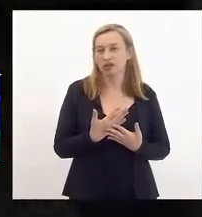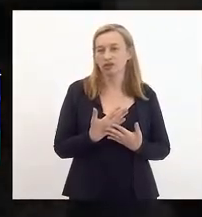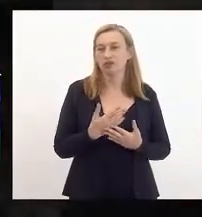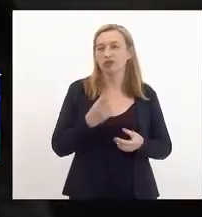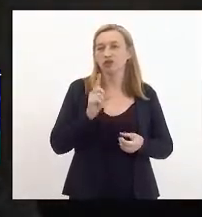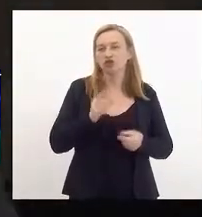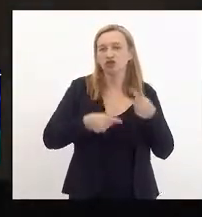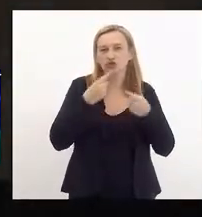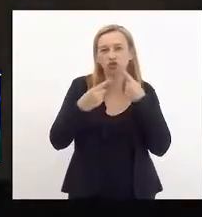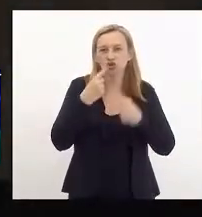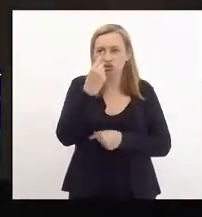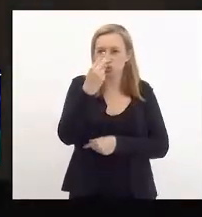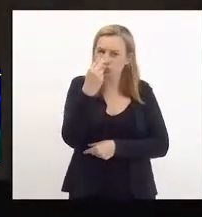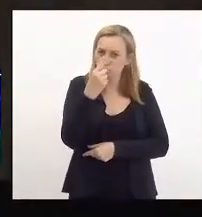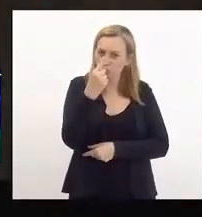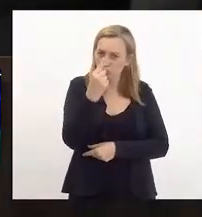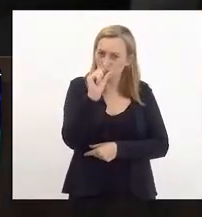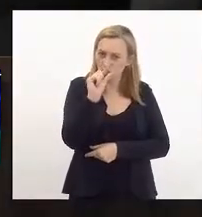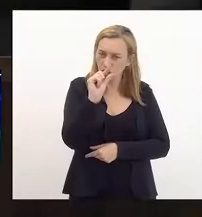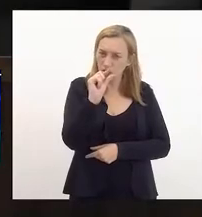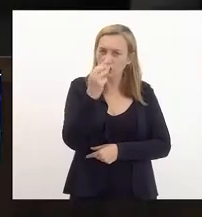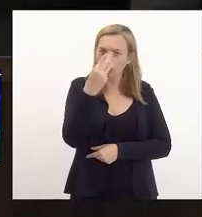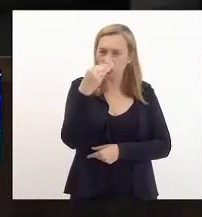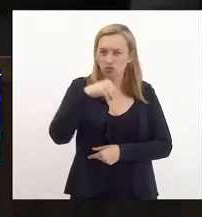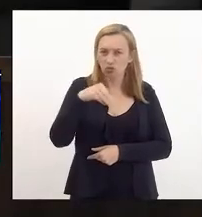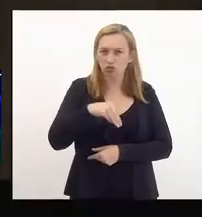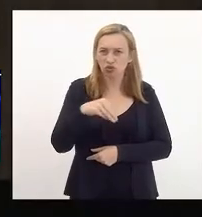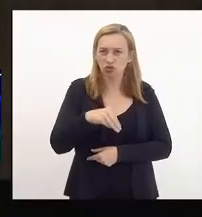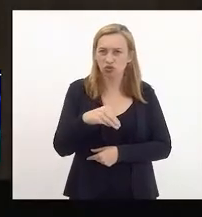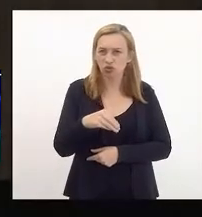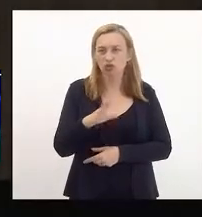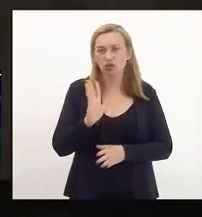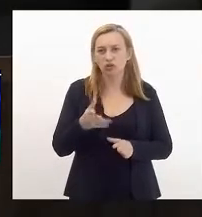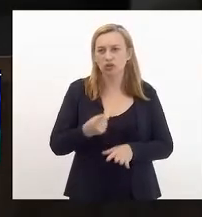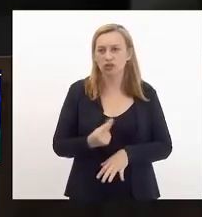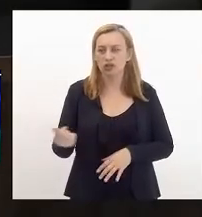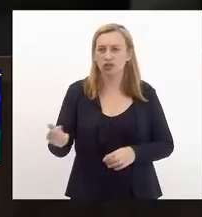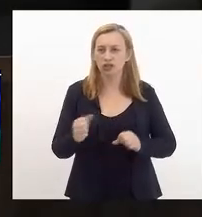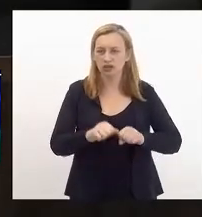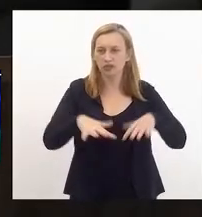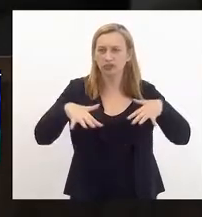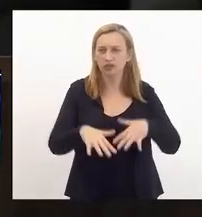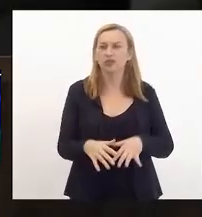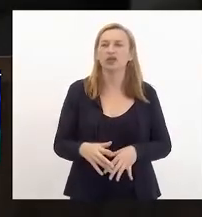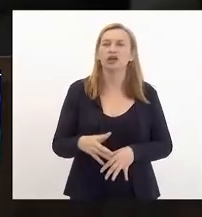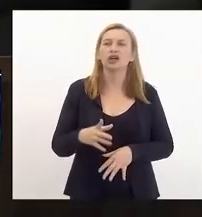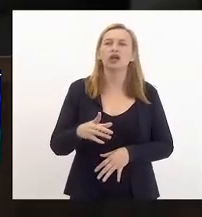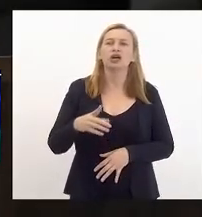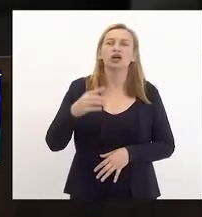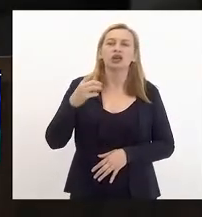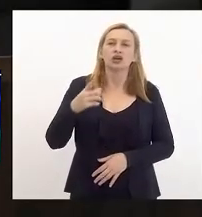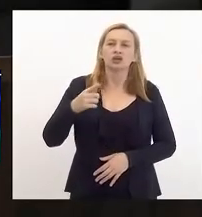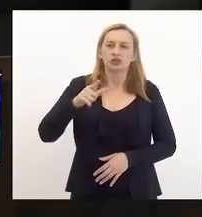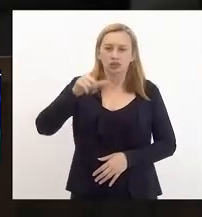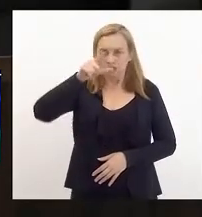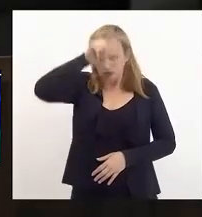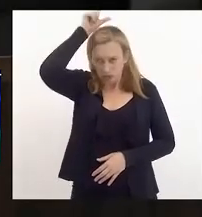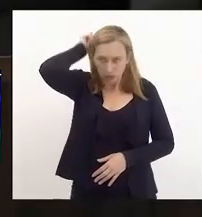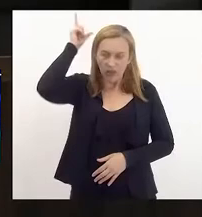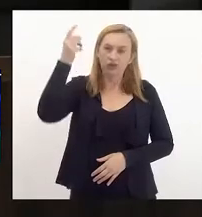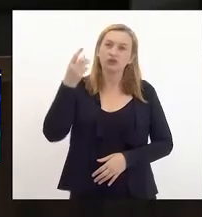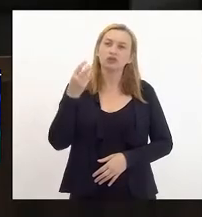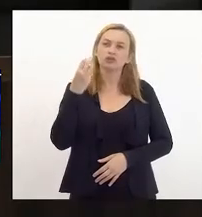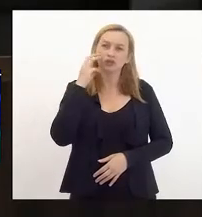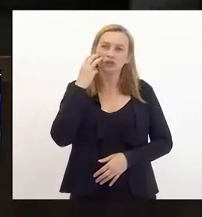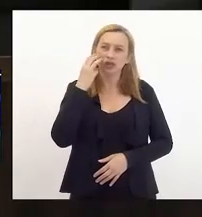pouquinho. Tem minutinho a questão da LOA, já que hoje não pude estar presente na sessão. Luiz Paulo, Valdeque, Renata, Helio Mar, Dani, e agora a Lucinha. Pela